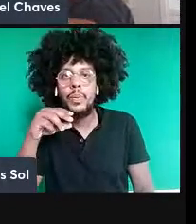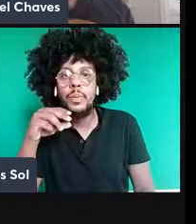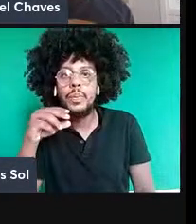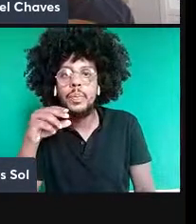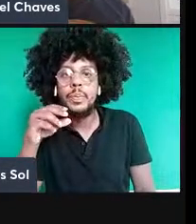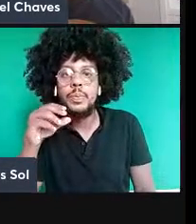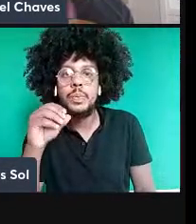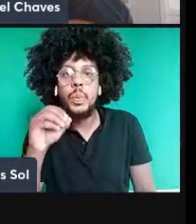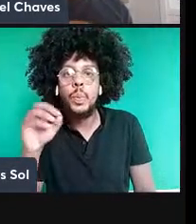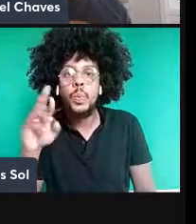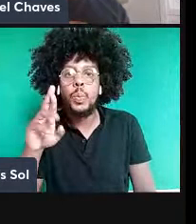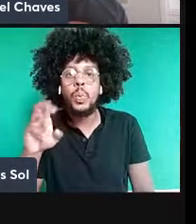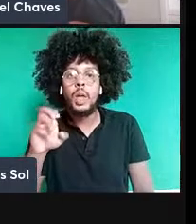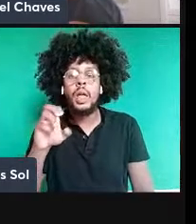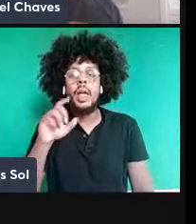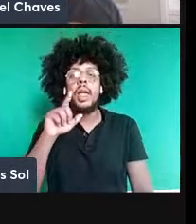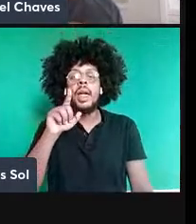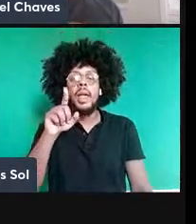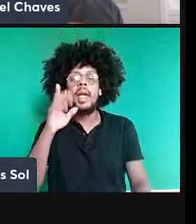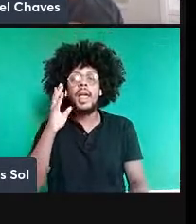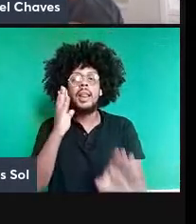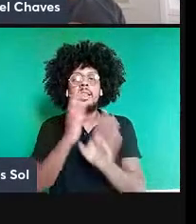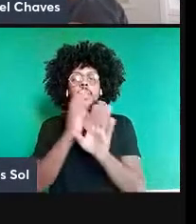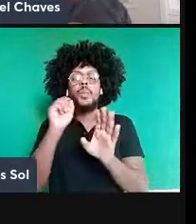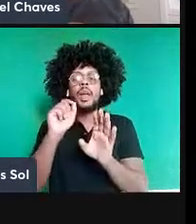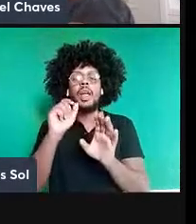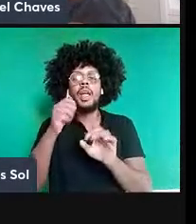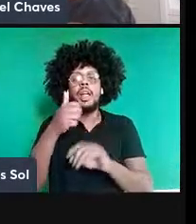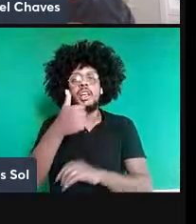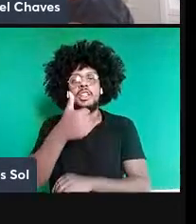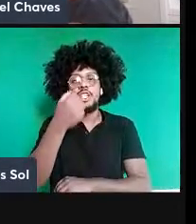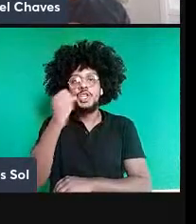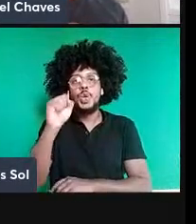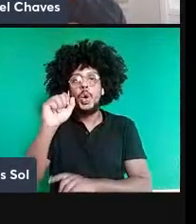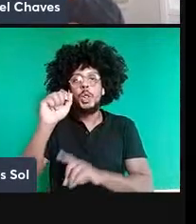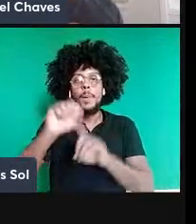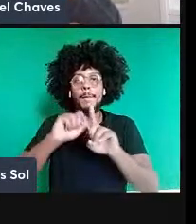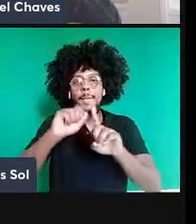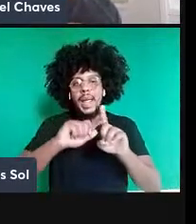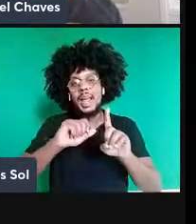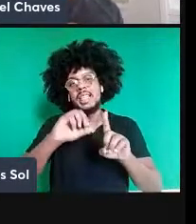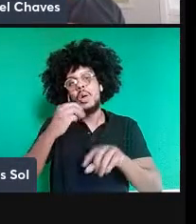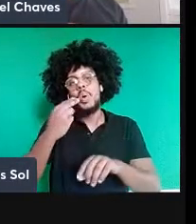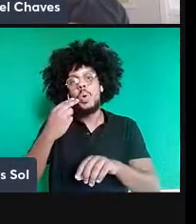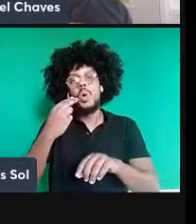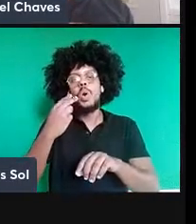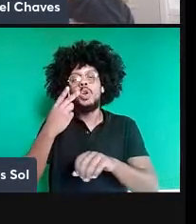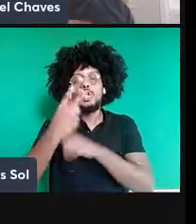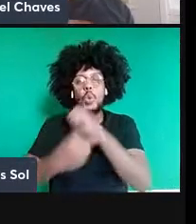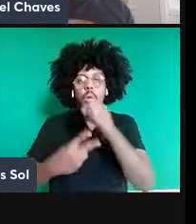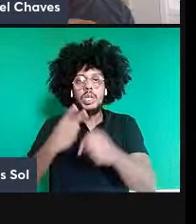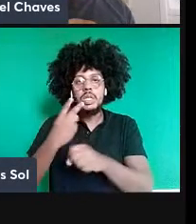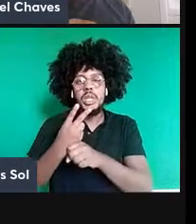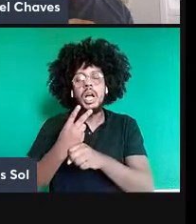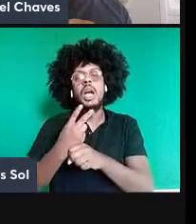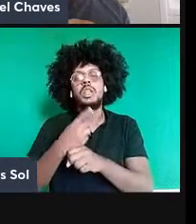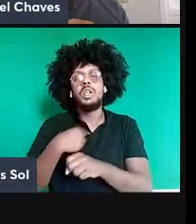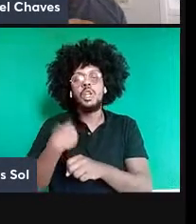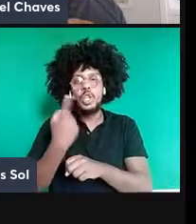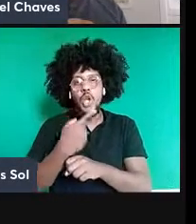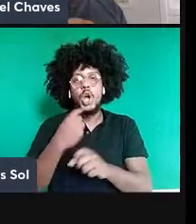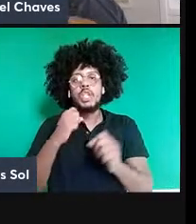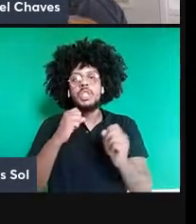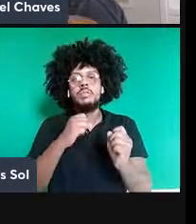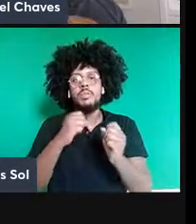a cada 18 meses, 2 anos, nosso poder de processar a informação, de computar a informação,